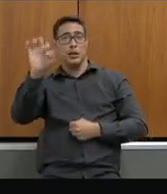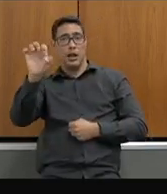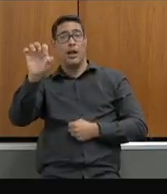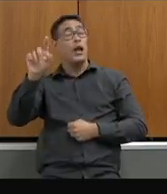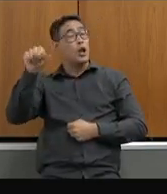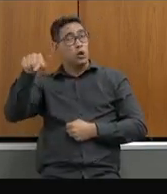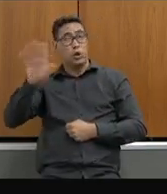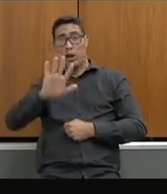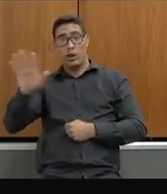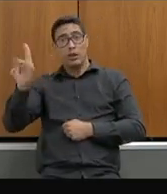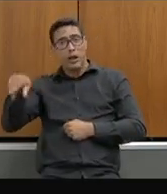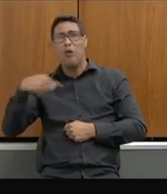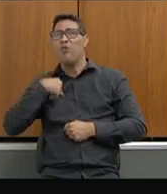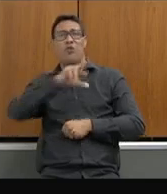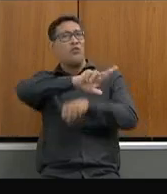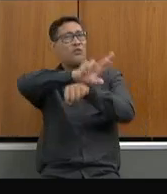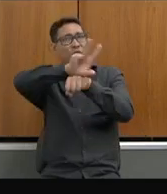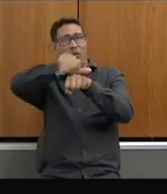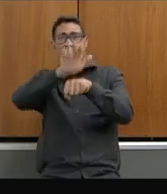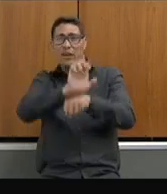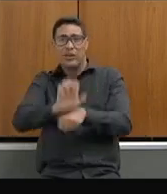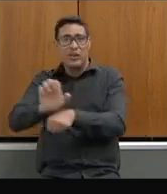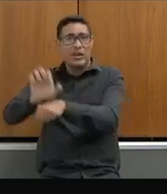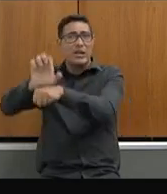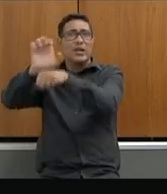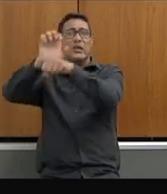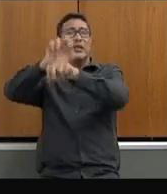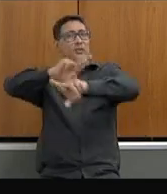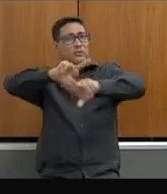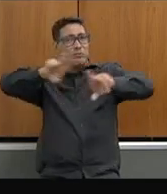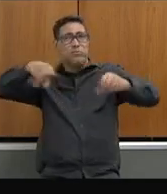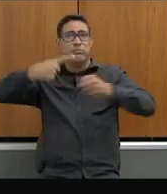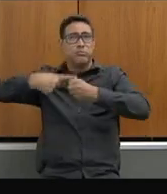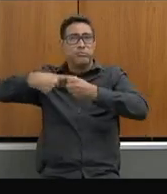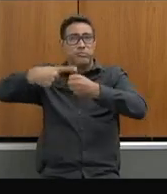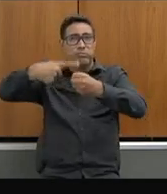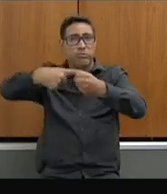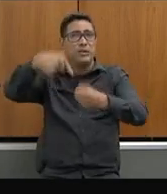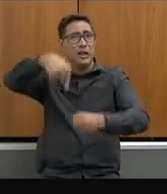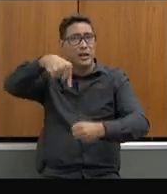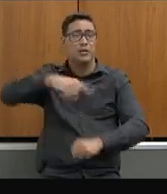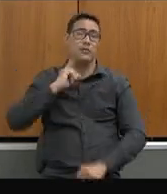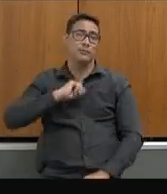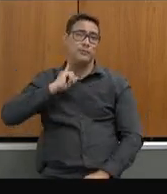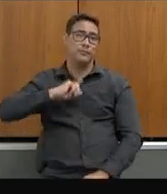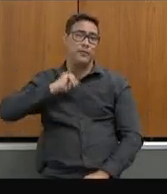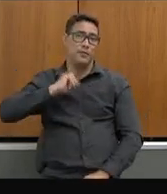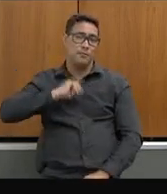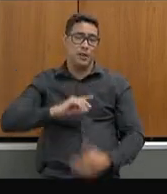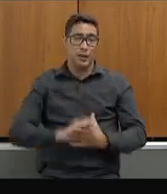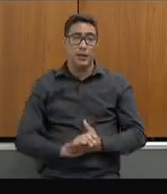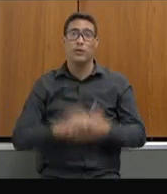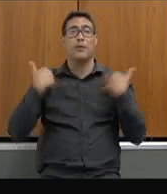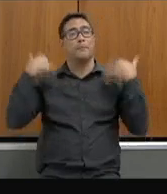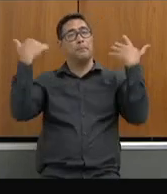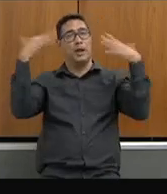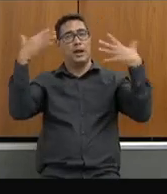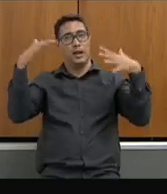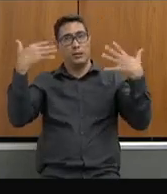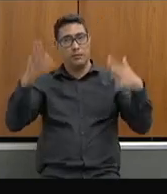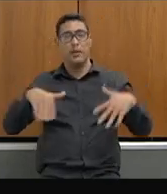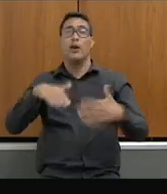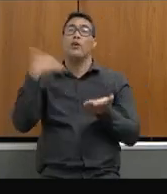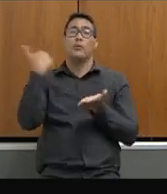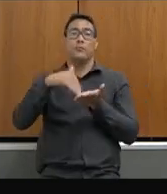atende vários estados de estado de várias cidades do estado de Minas Gerais então eu quero aqui parabenizar o